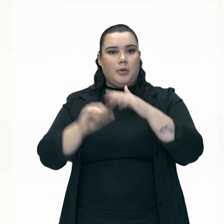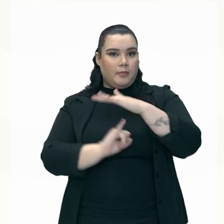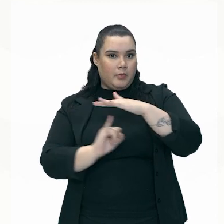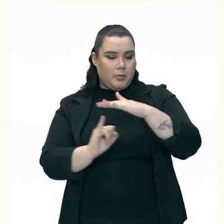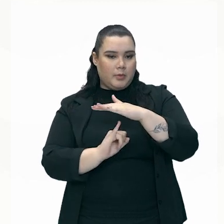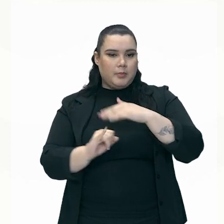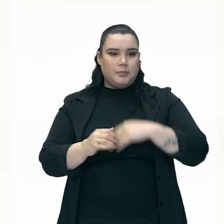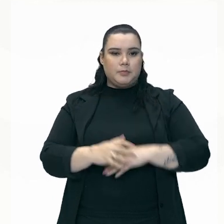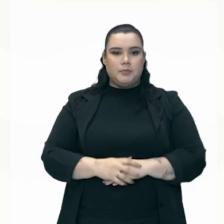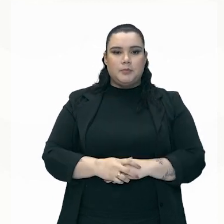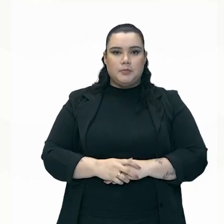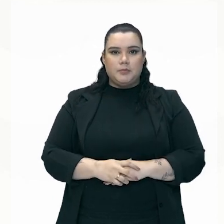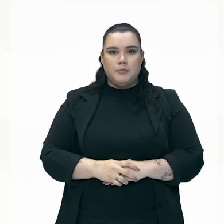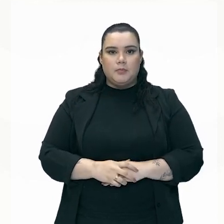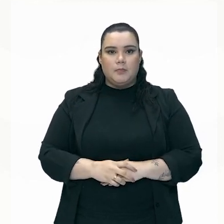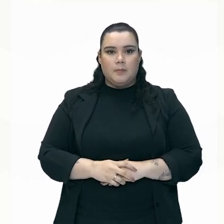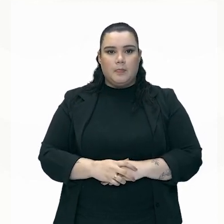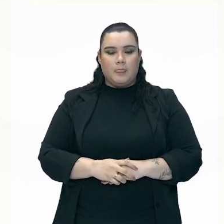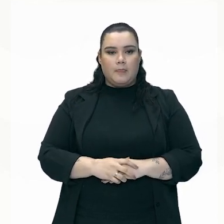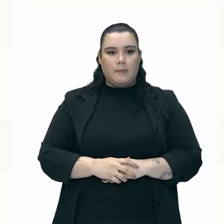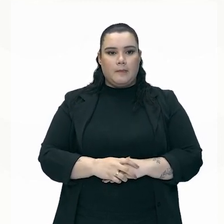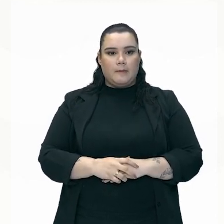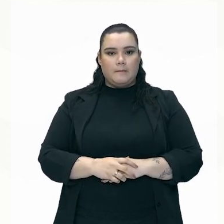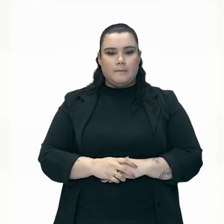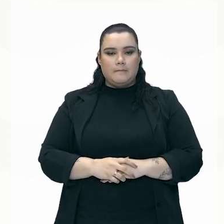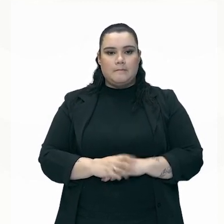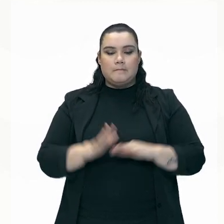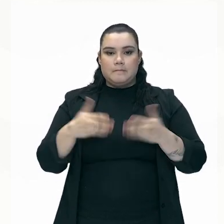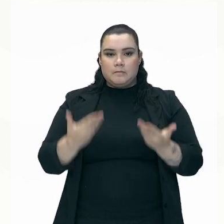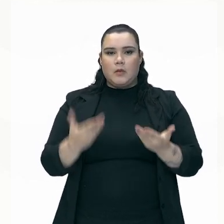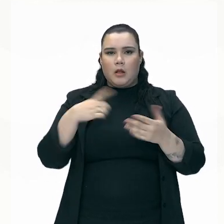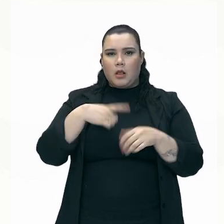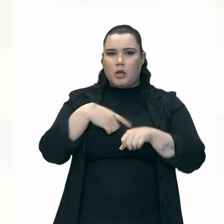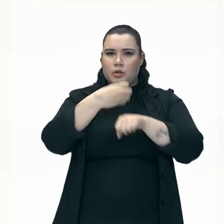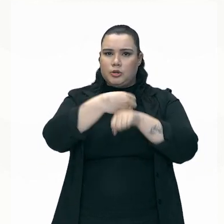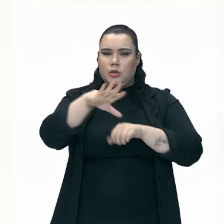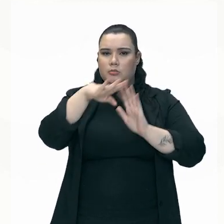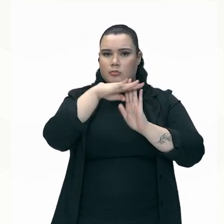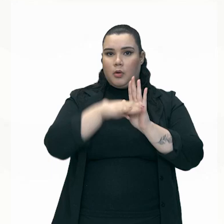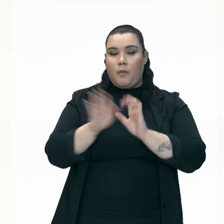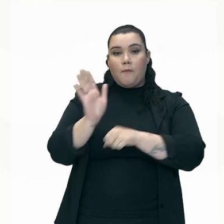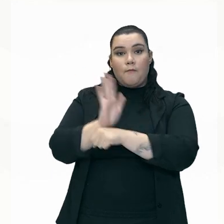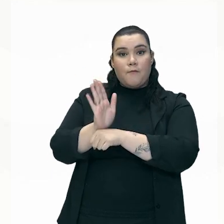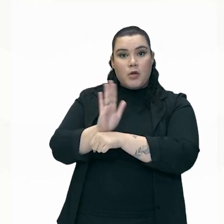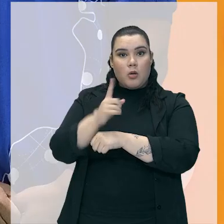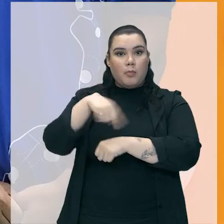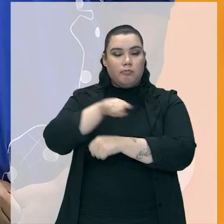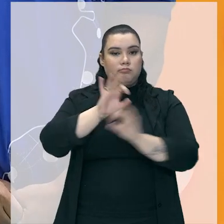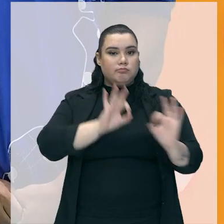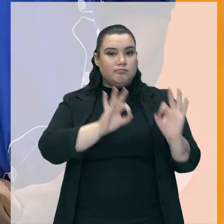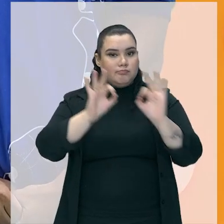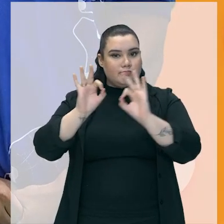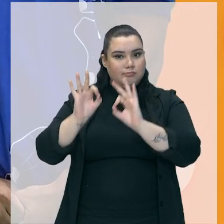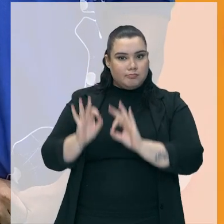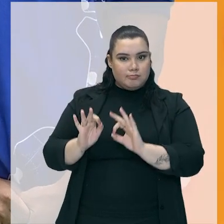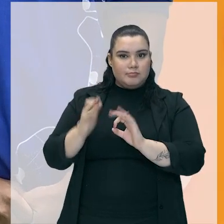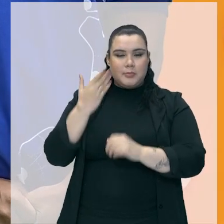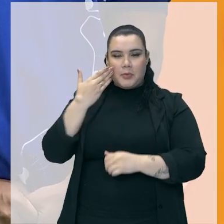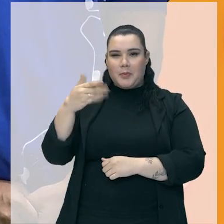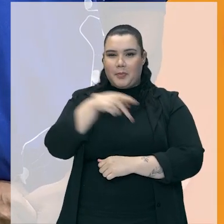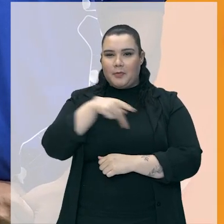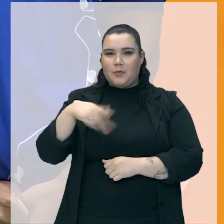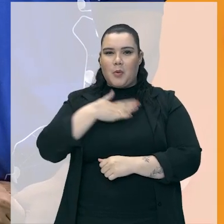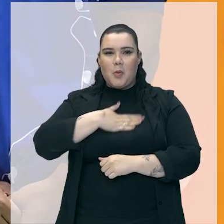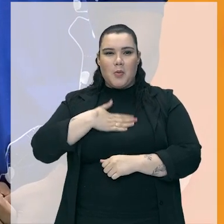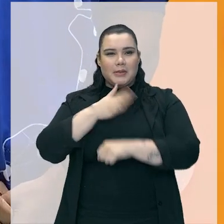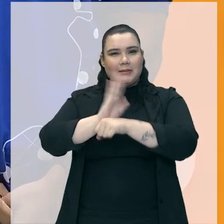Pessoal, eu vou finalizar a aula com mais algumas dicas de filmes, hein? Como eu falei para vocês, né, o professor Jefferson gosta muito de